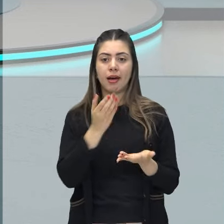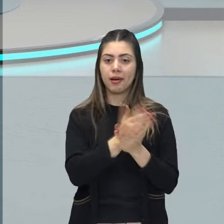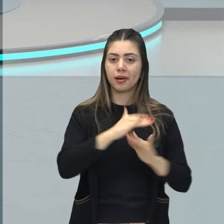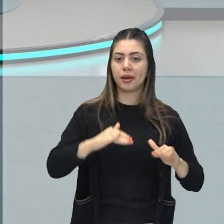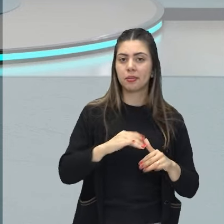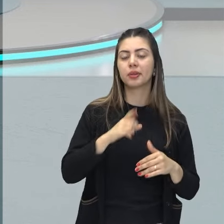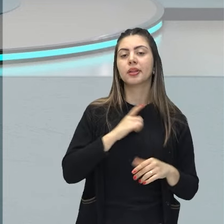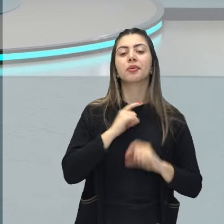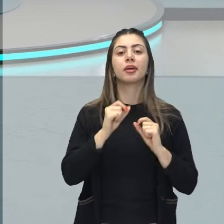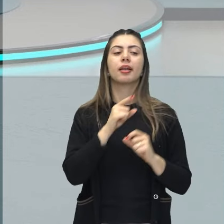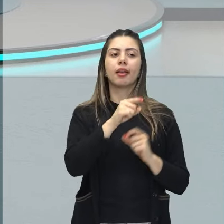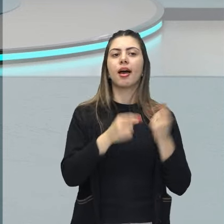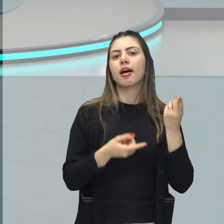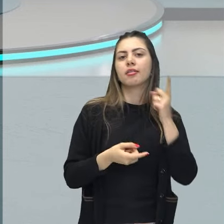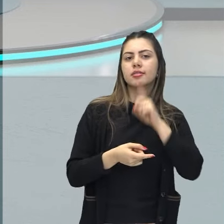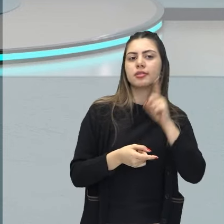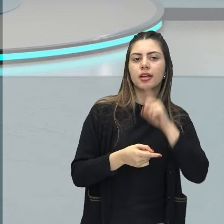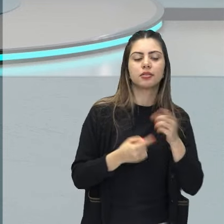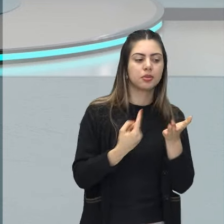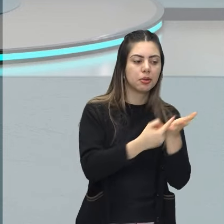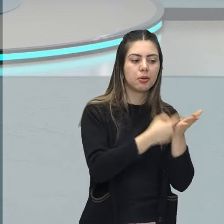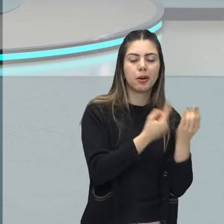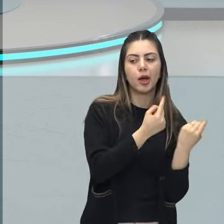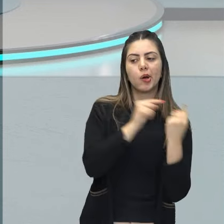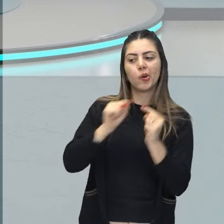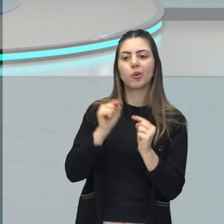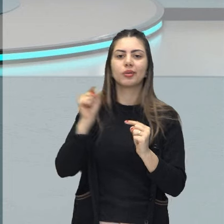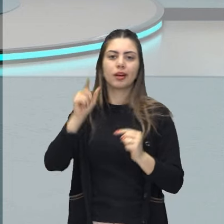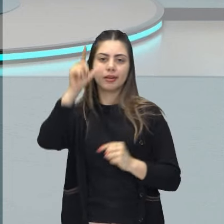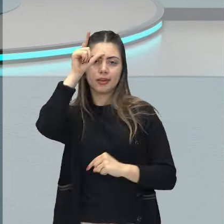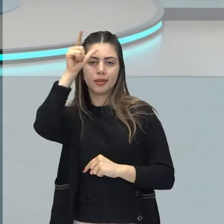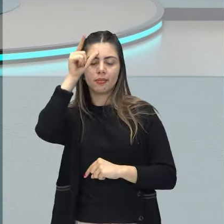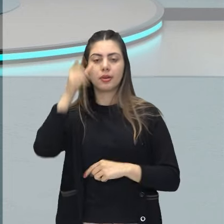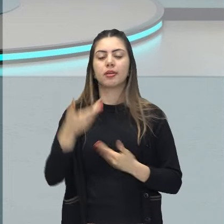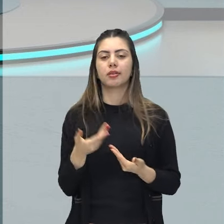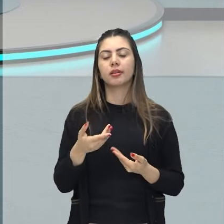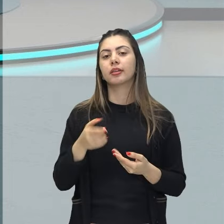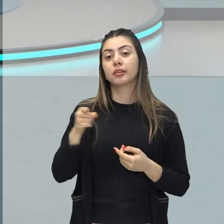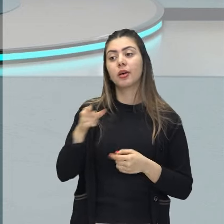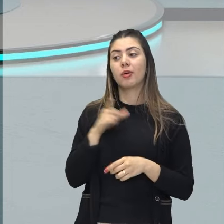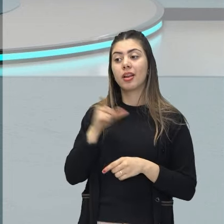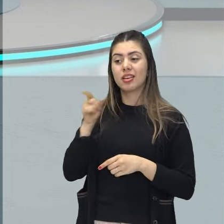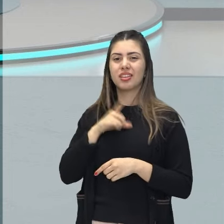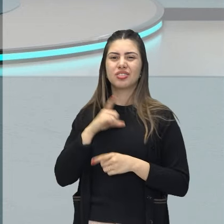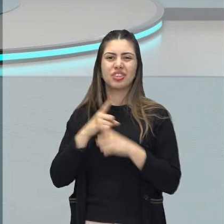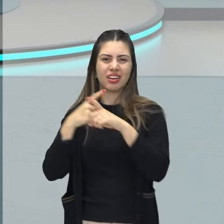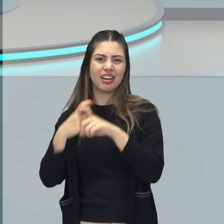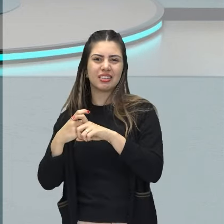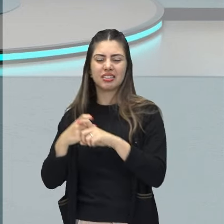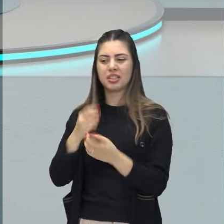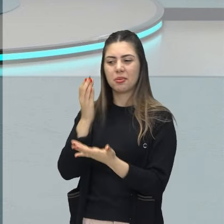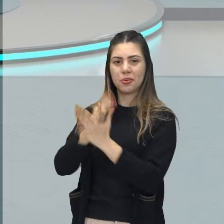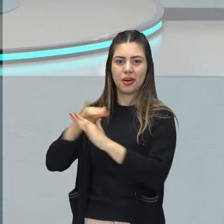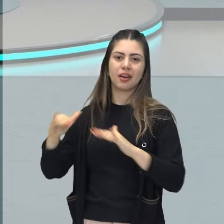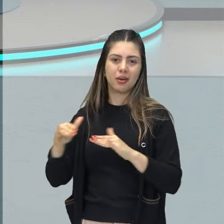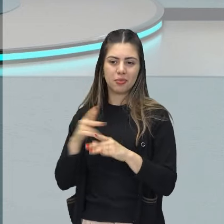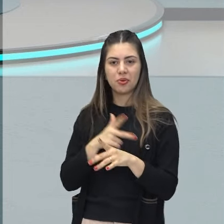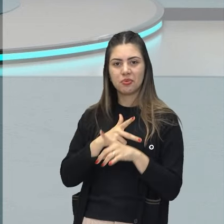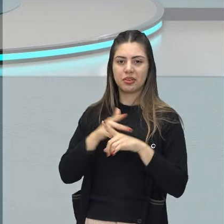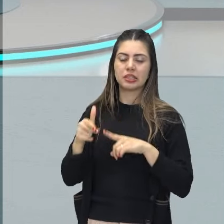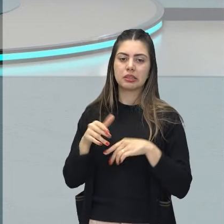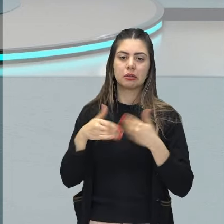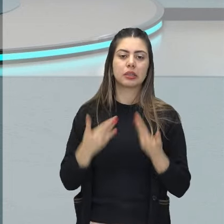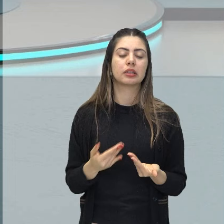Unidos e seus aliados contra os alemães, o regime nazista foi derrotado e se descobriu muitas